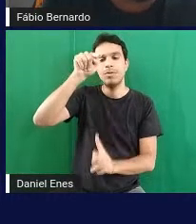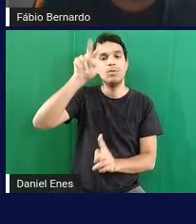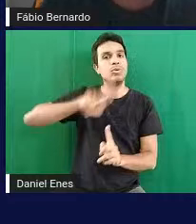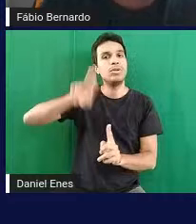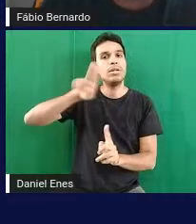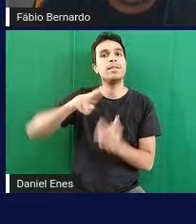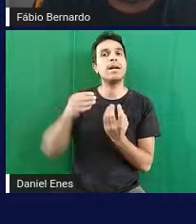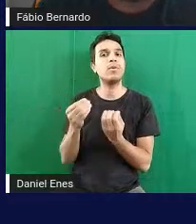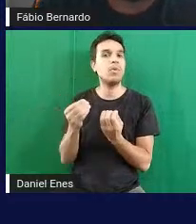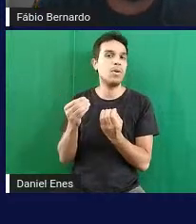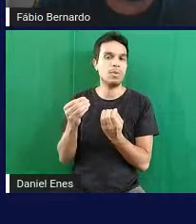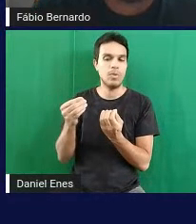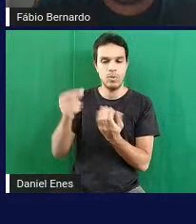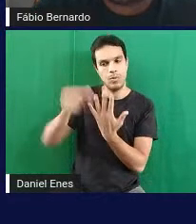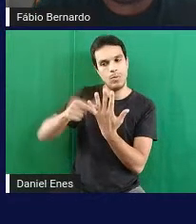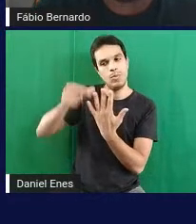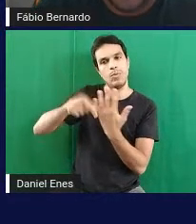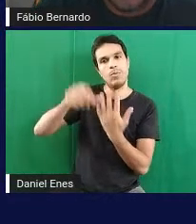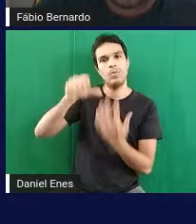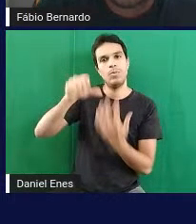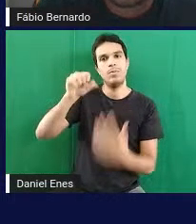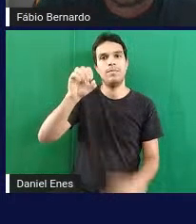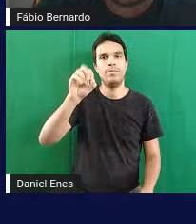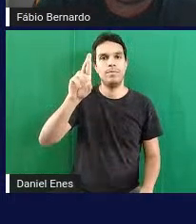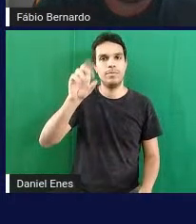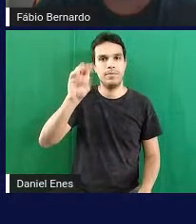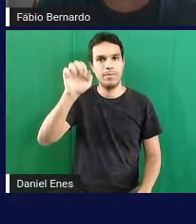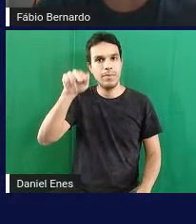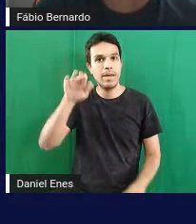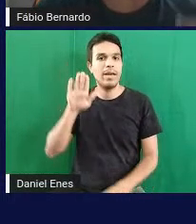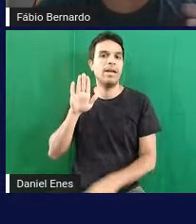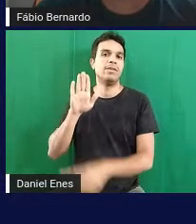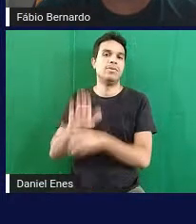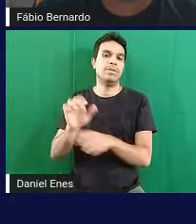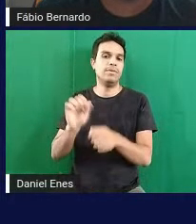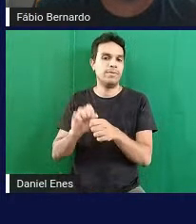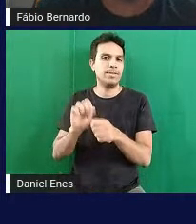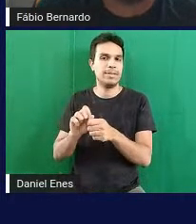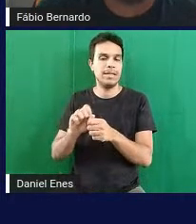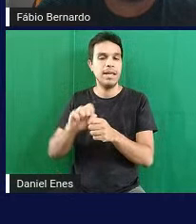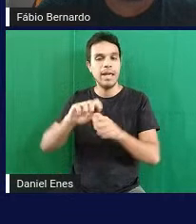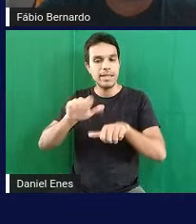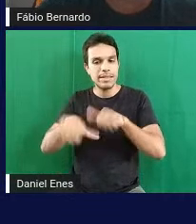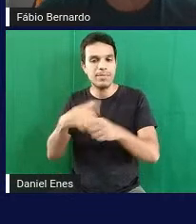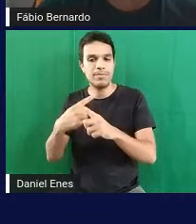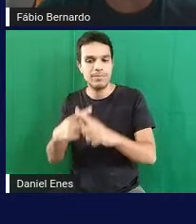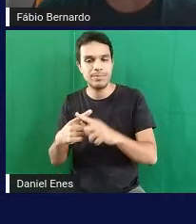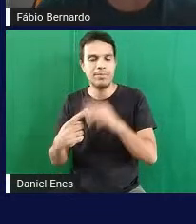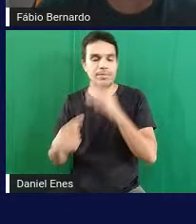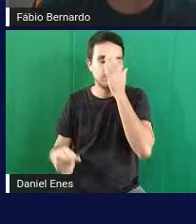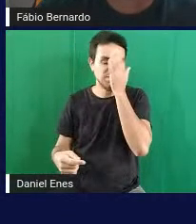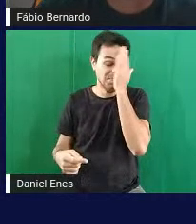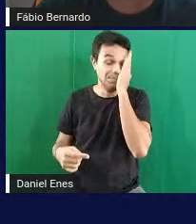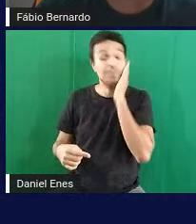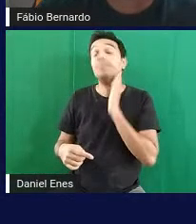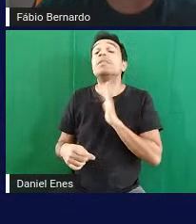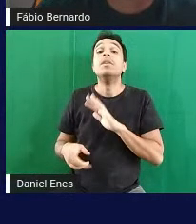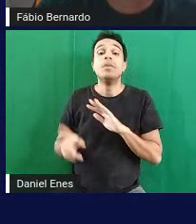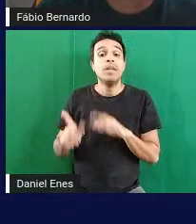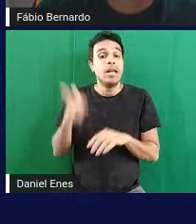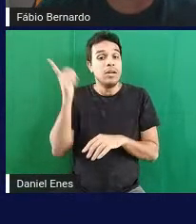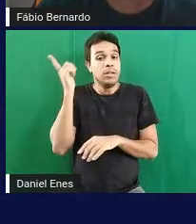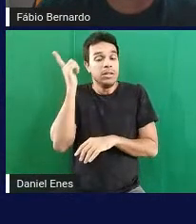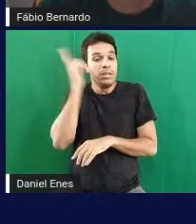quando ele chega no ensino fundamental dois de tanto que ele fez isso no soroban ele consegue